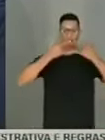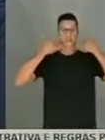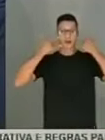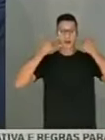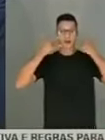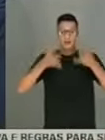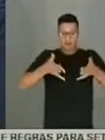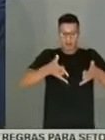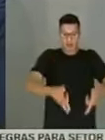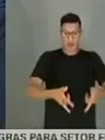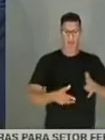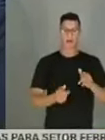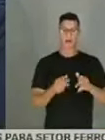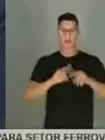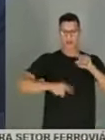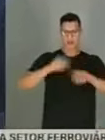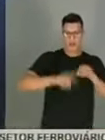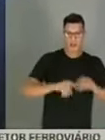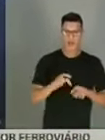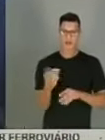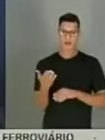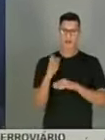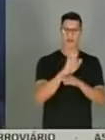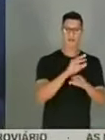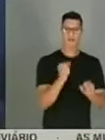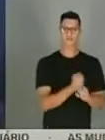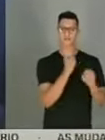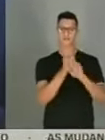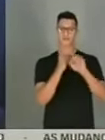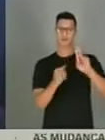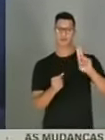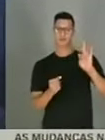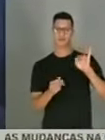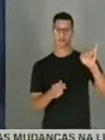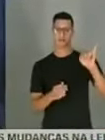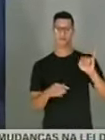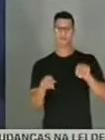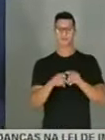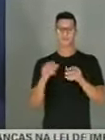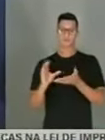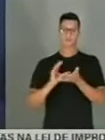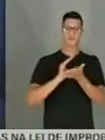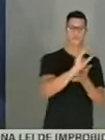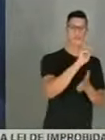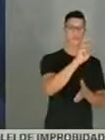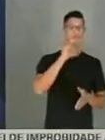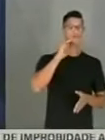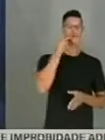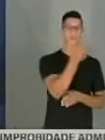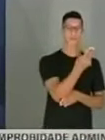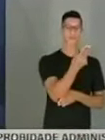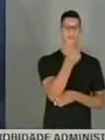camas, utensílios, auxiliamos nas reformas de UTIs e destinamos mais de 5 milhões